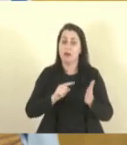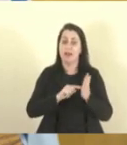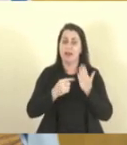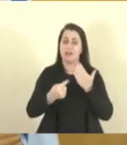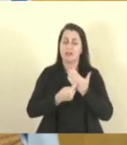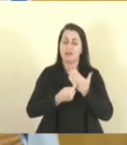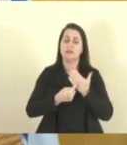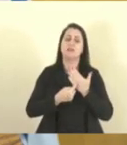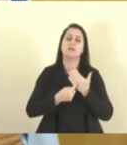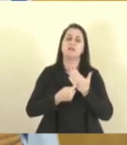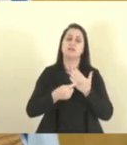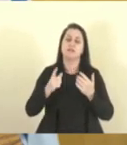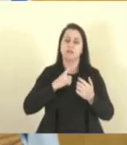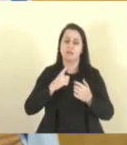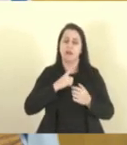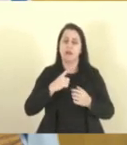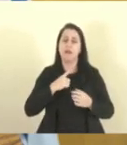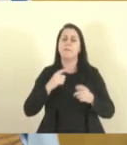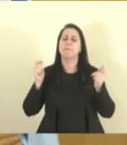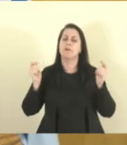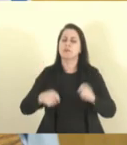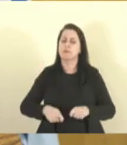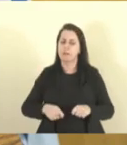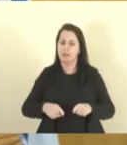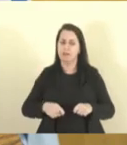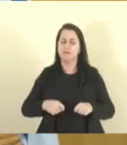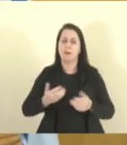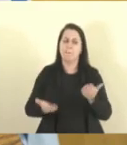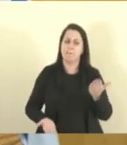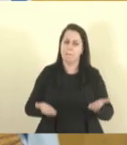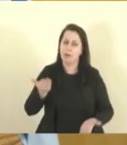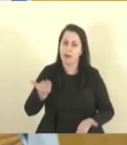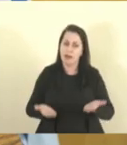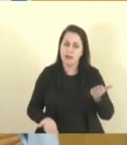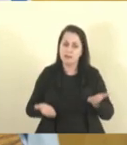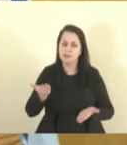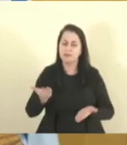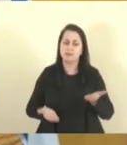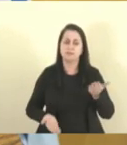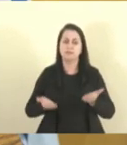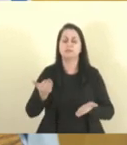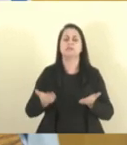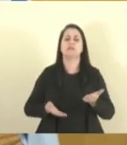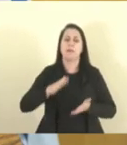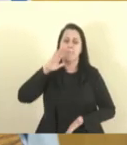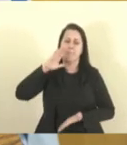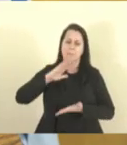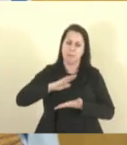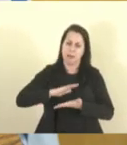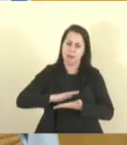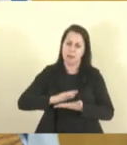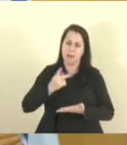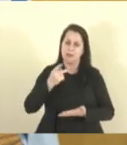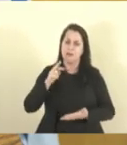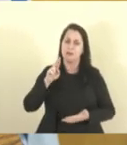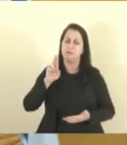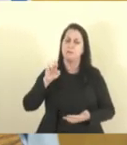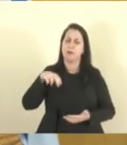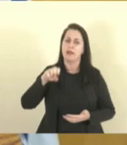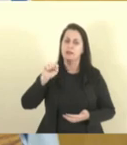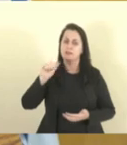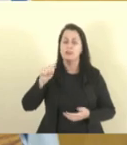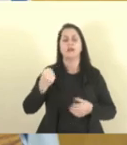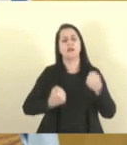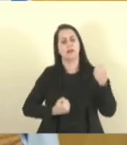com a possibilidade de contemplar balanças, contemplar prensas, contemplar veículos e